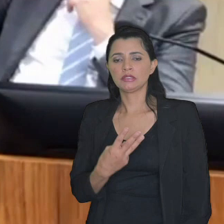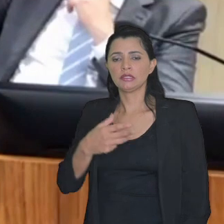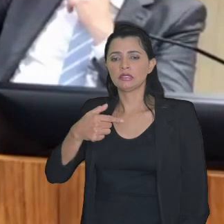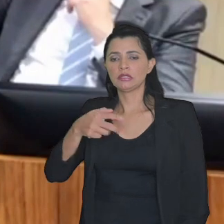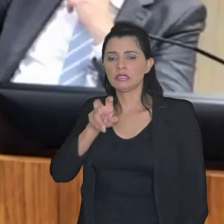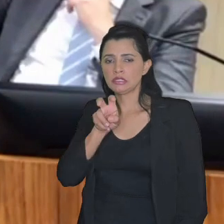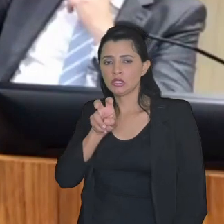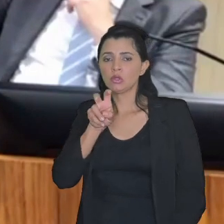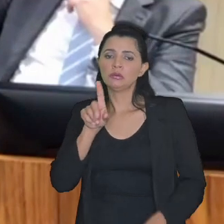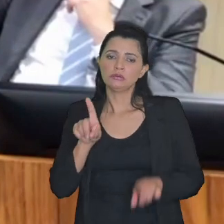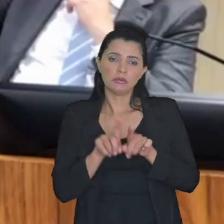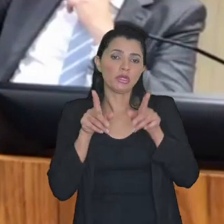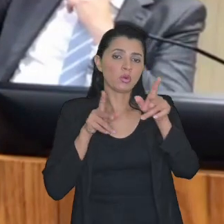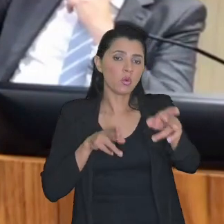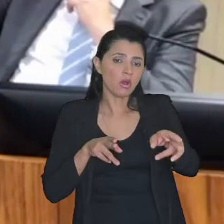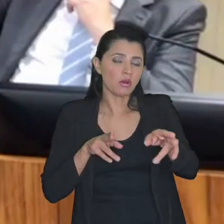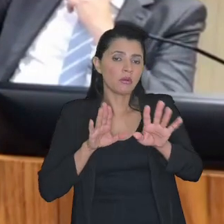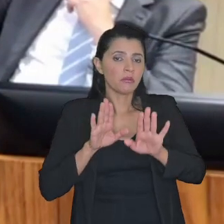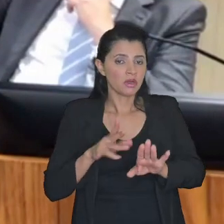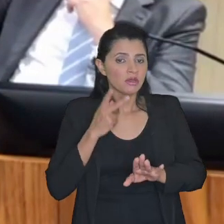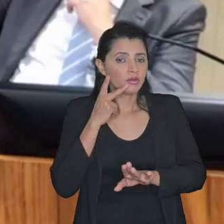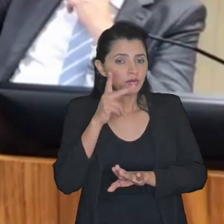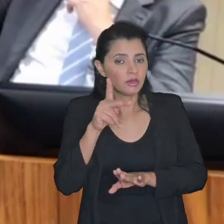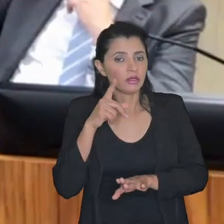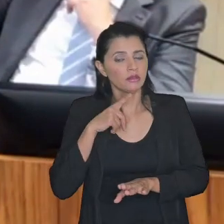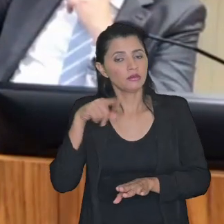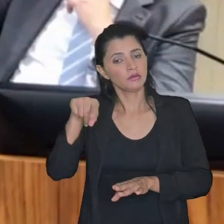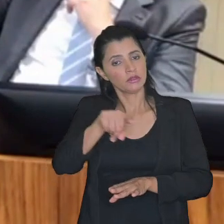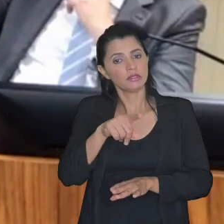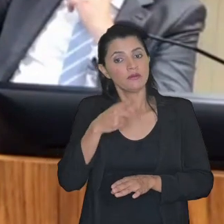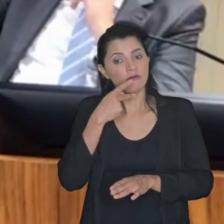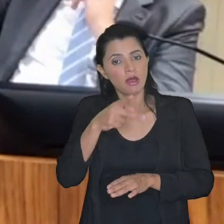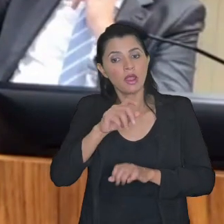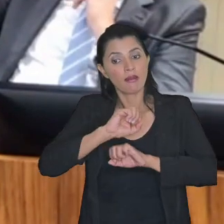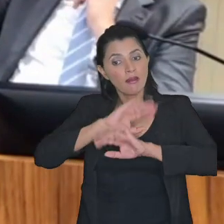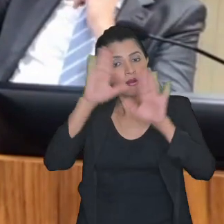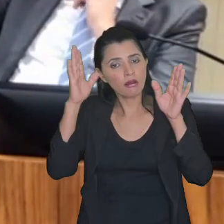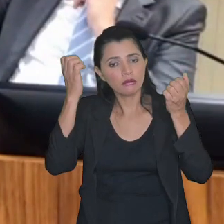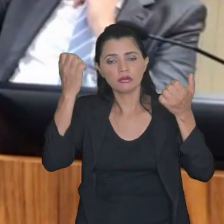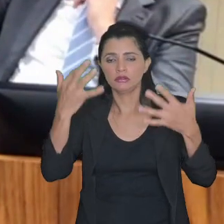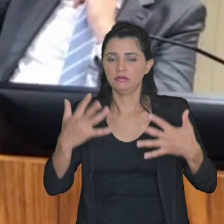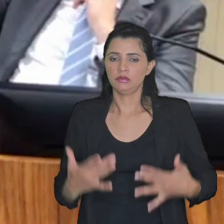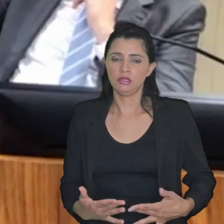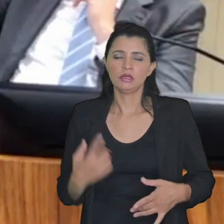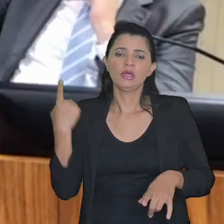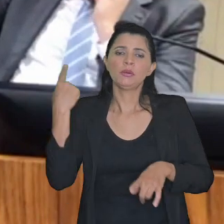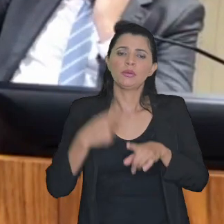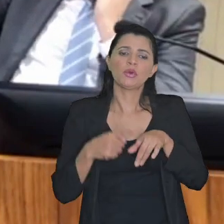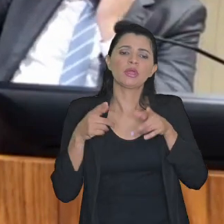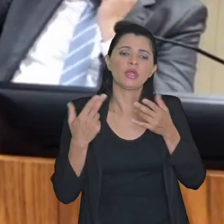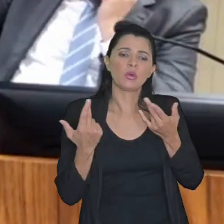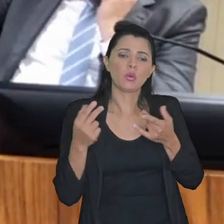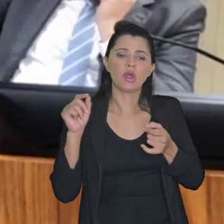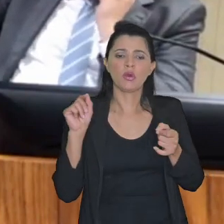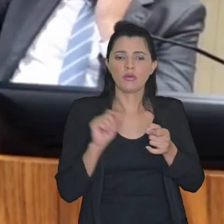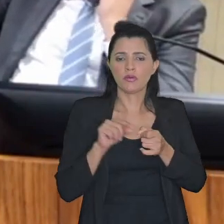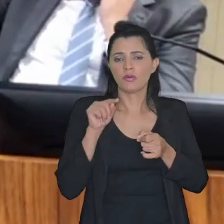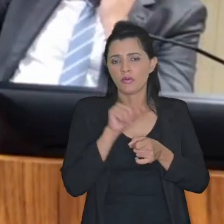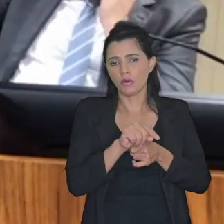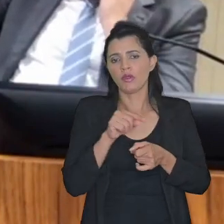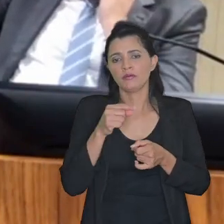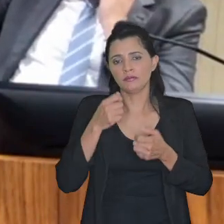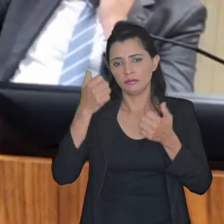criado uma ficção aqui mas digam isso digam com clareza porque como foi aqui